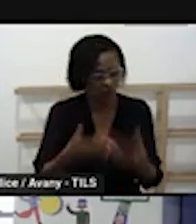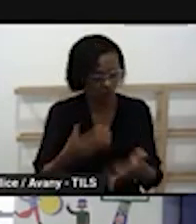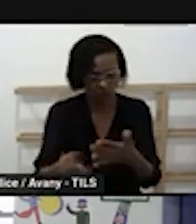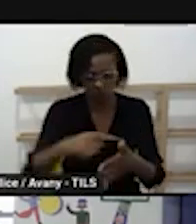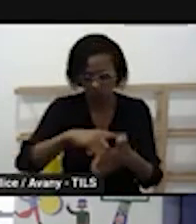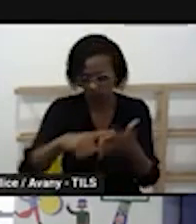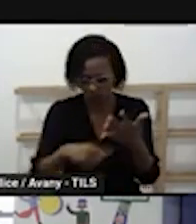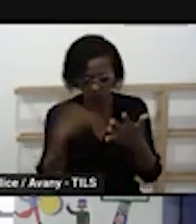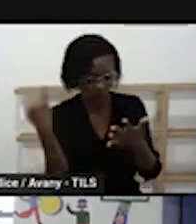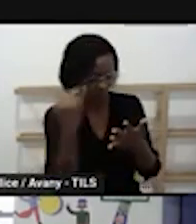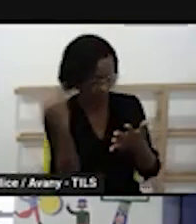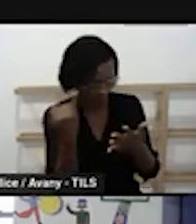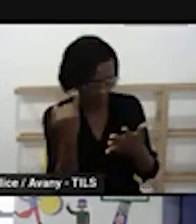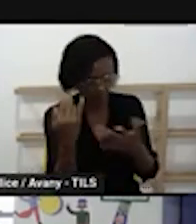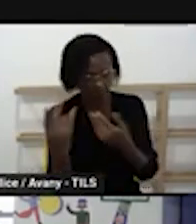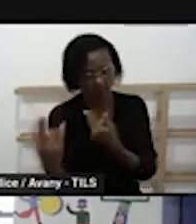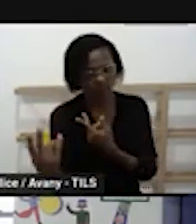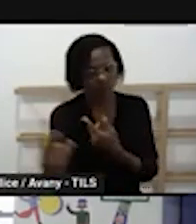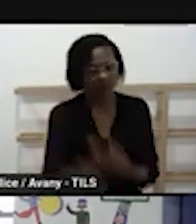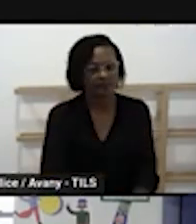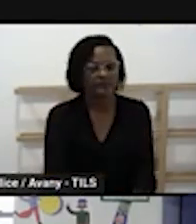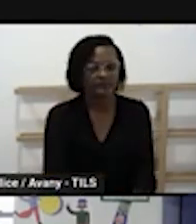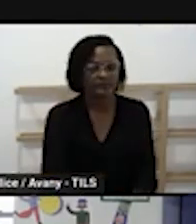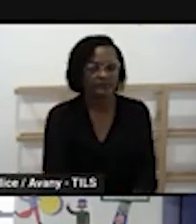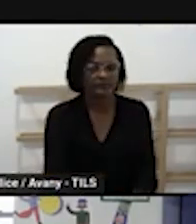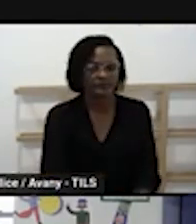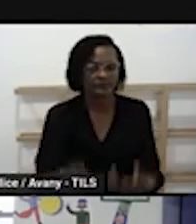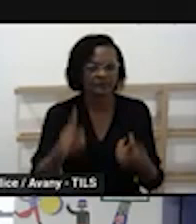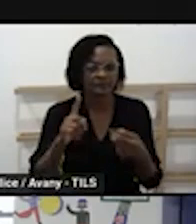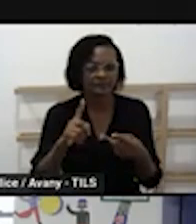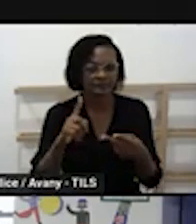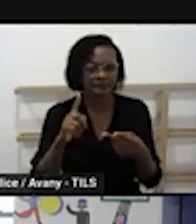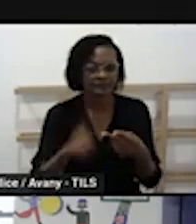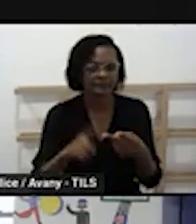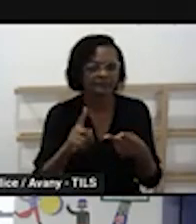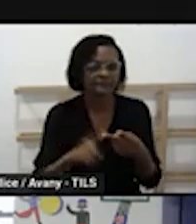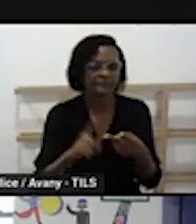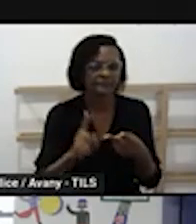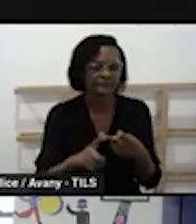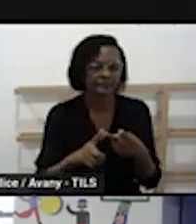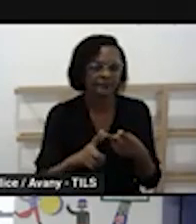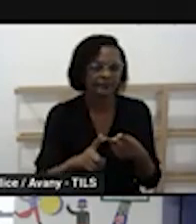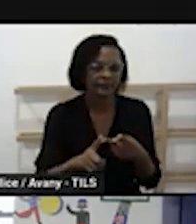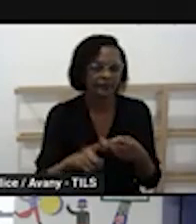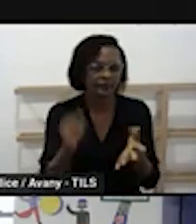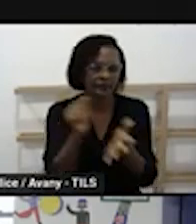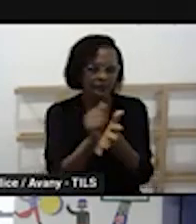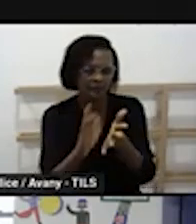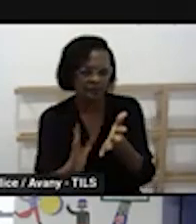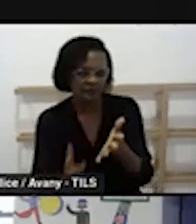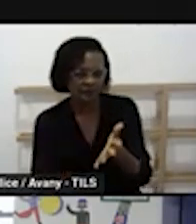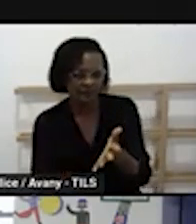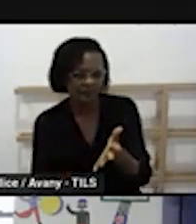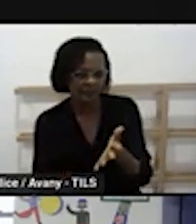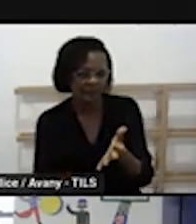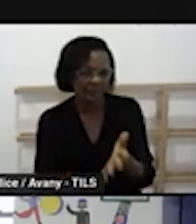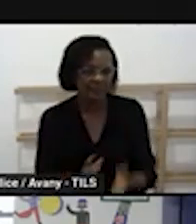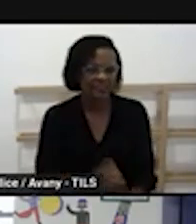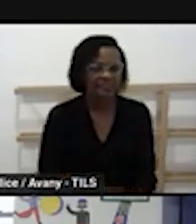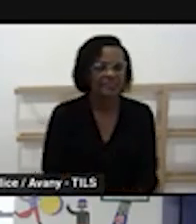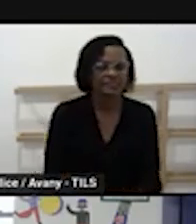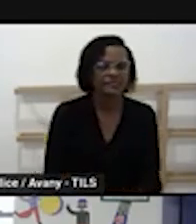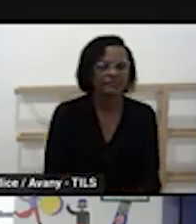modalidades ok atividade sequenciada qual é a diferença de atividade sequenciada e o projeto né